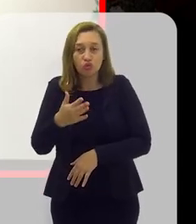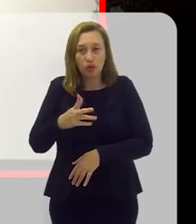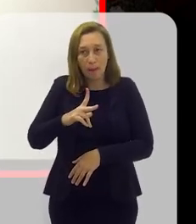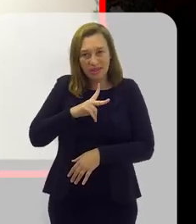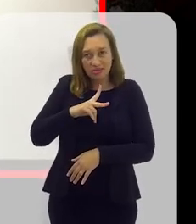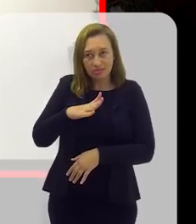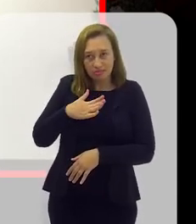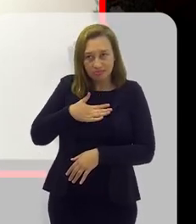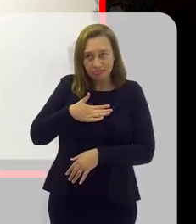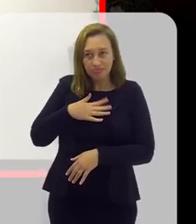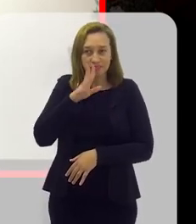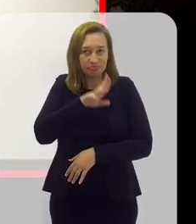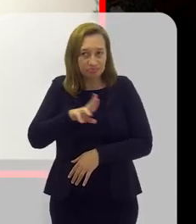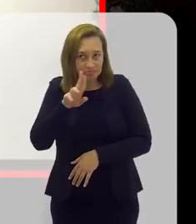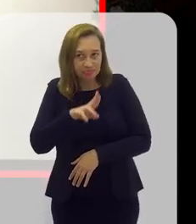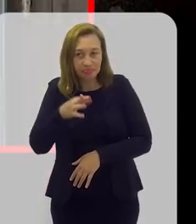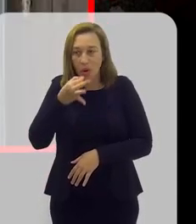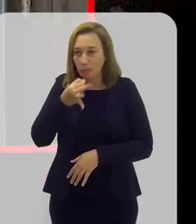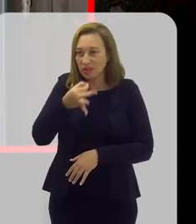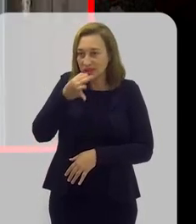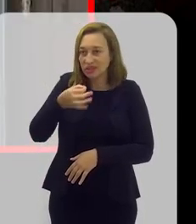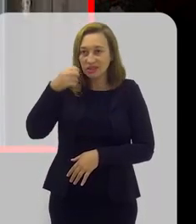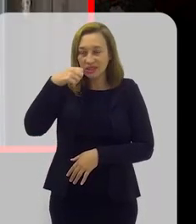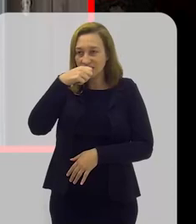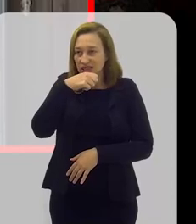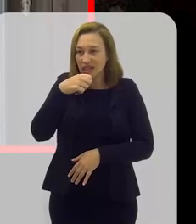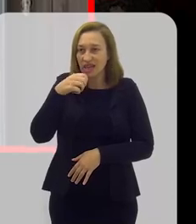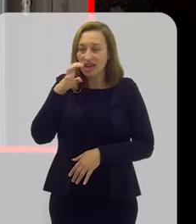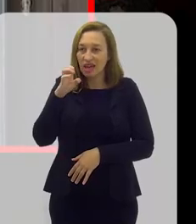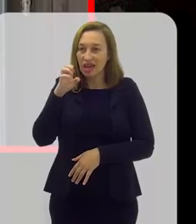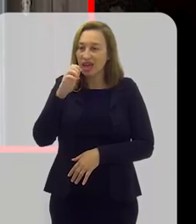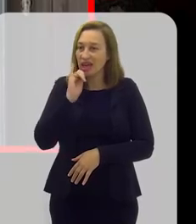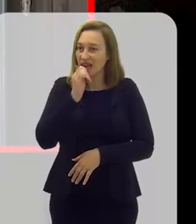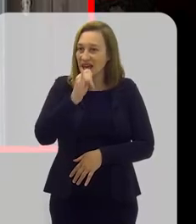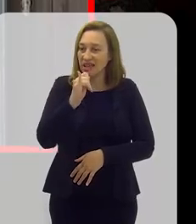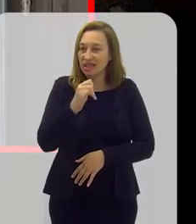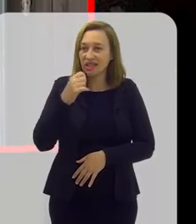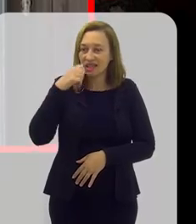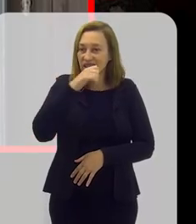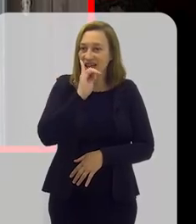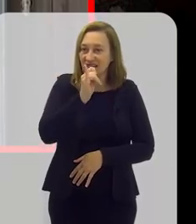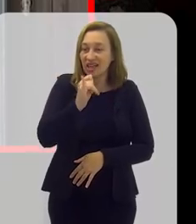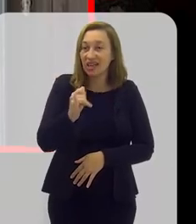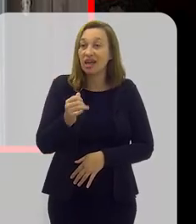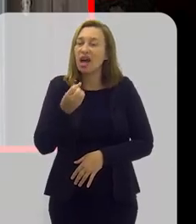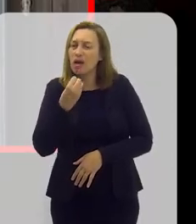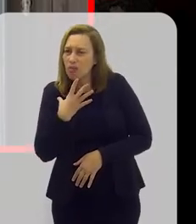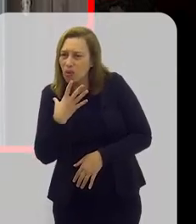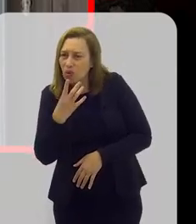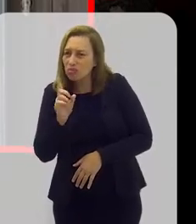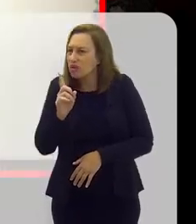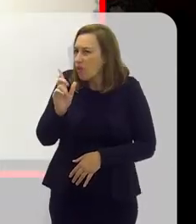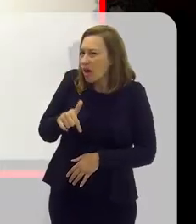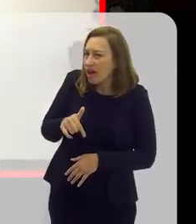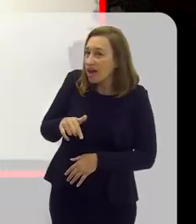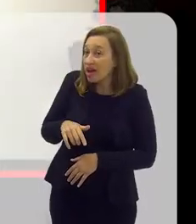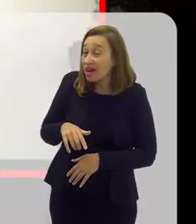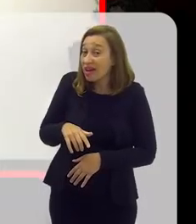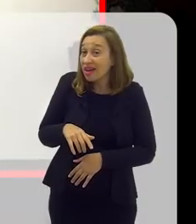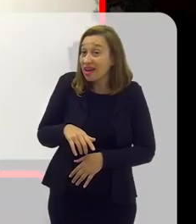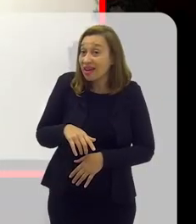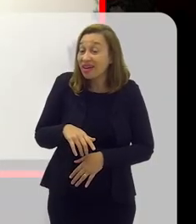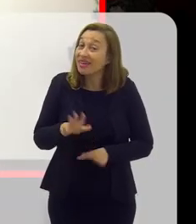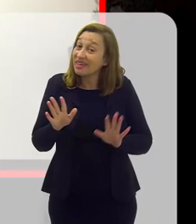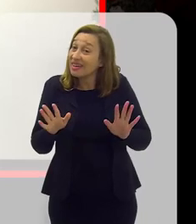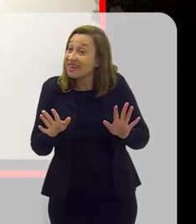dúvida pessoal minha, como usuário, sua opinião em relação às escovas elétricas. É legal, não é? Pode ser